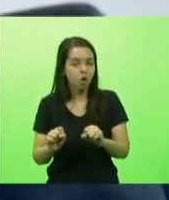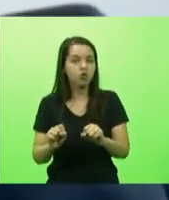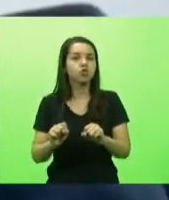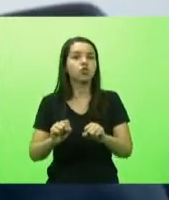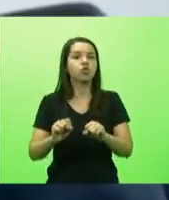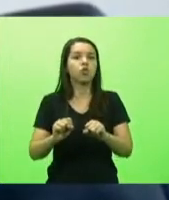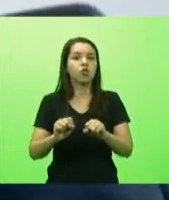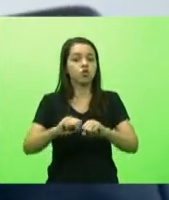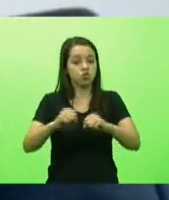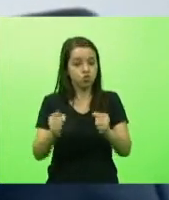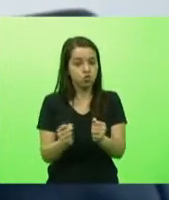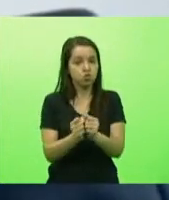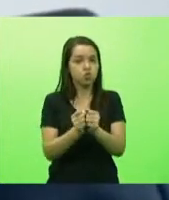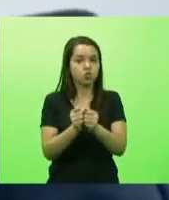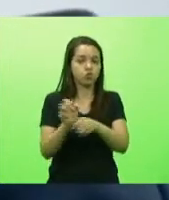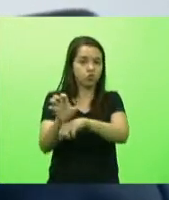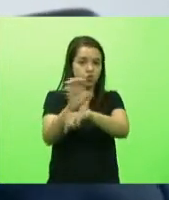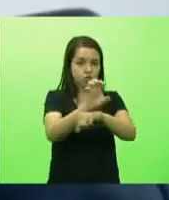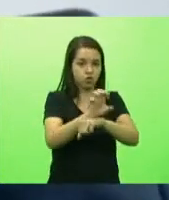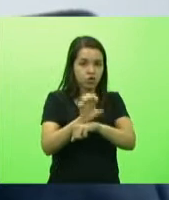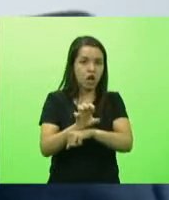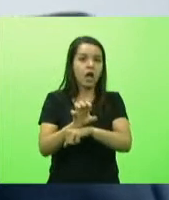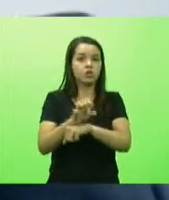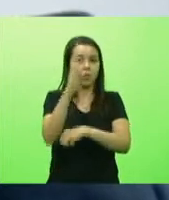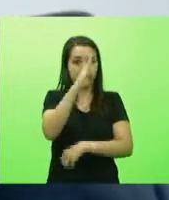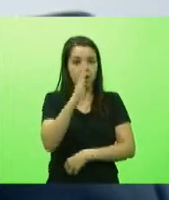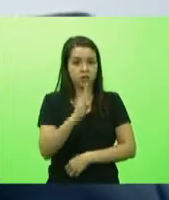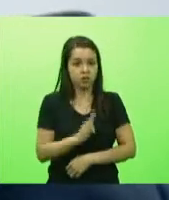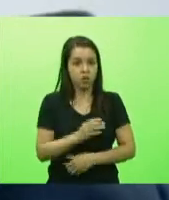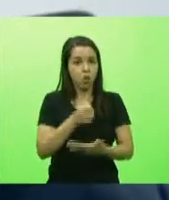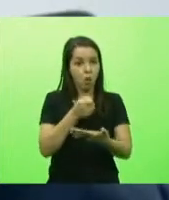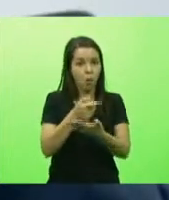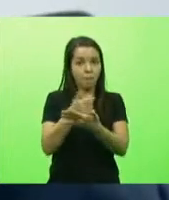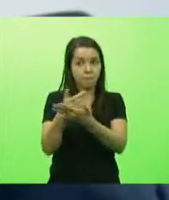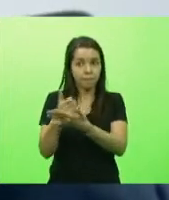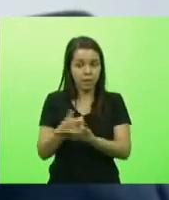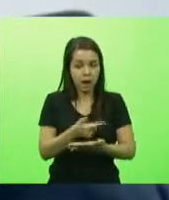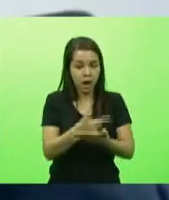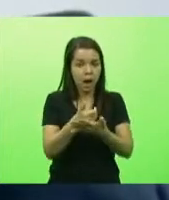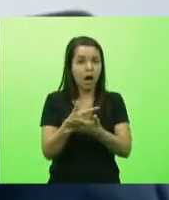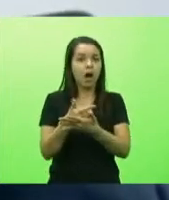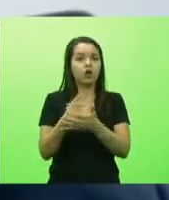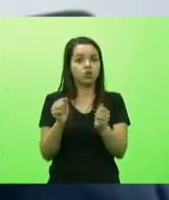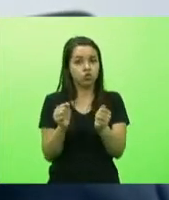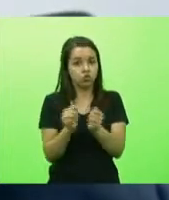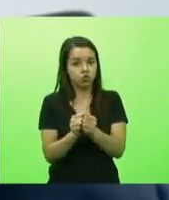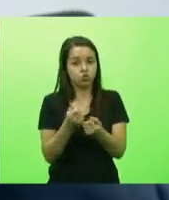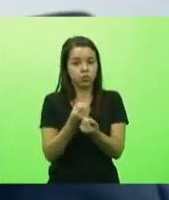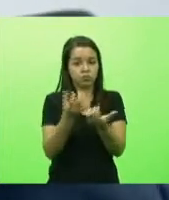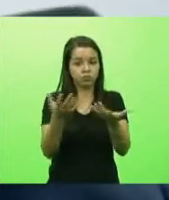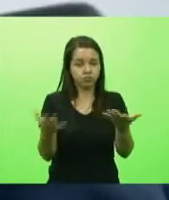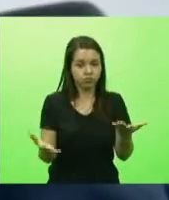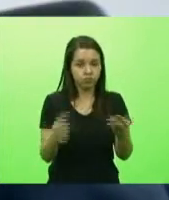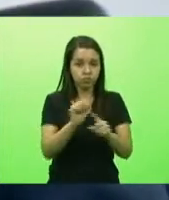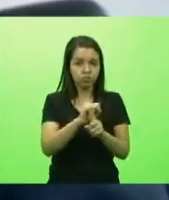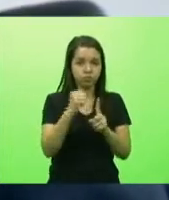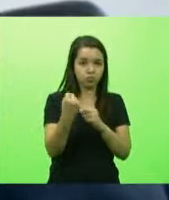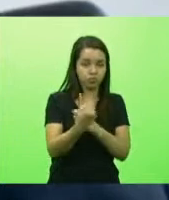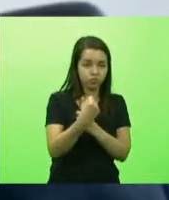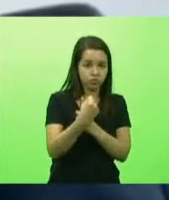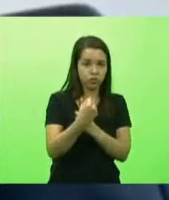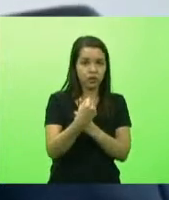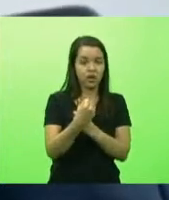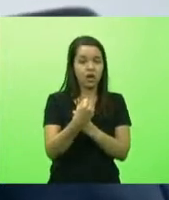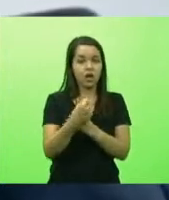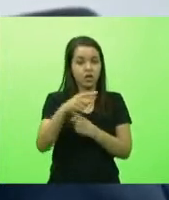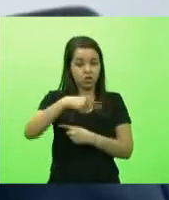então adquirir vacinas e disponibilizar para a nossa sociedade quando a gente cria uma desigualdade dentro de um país